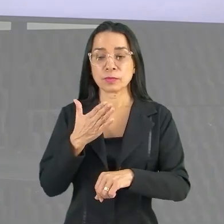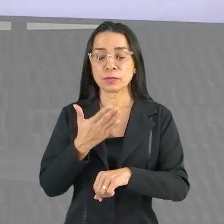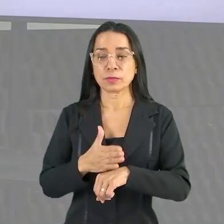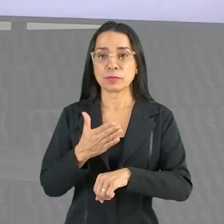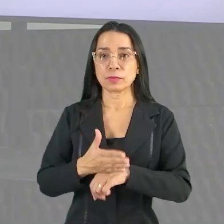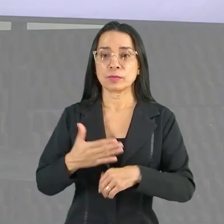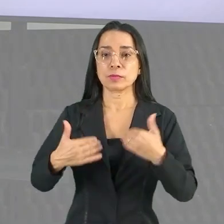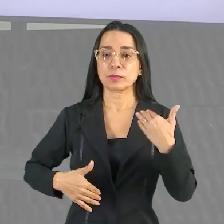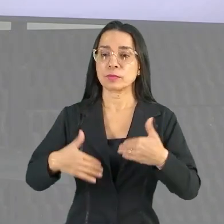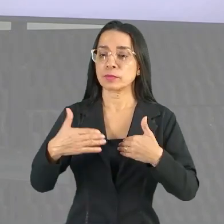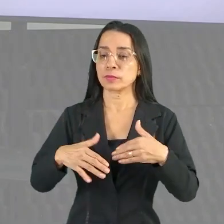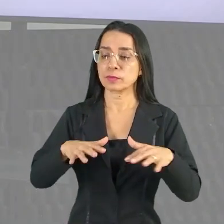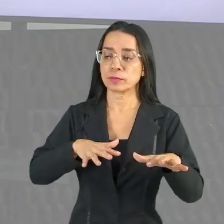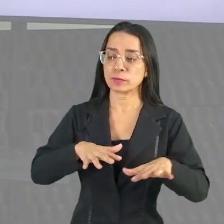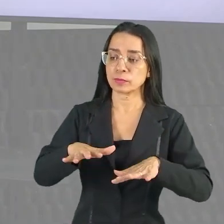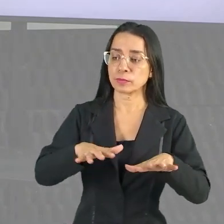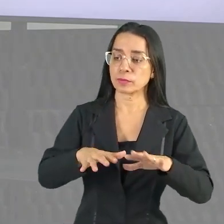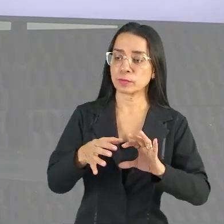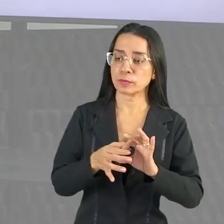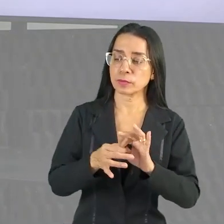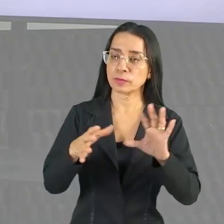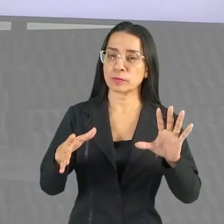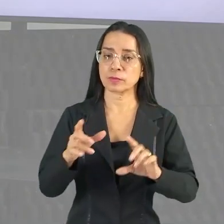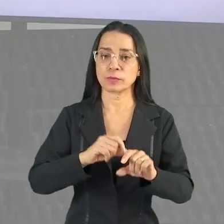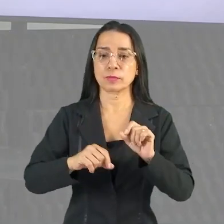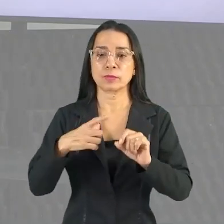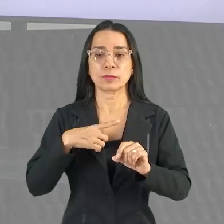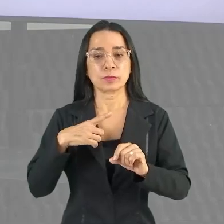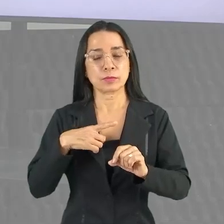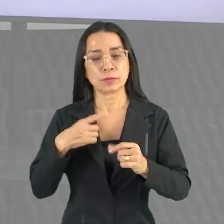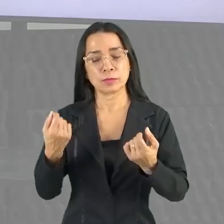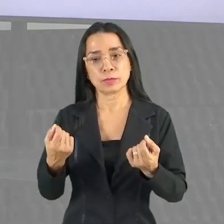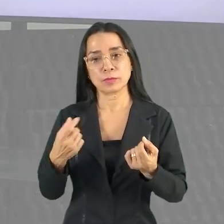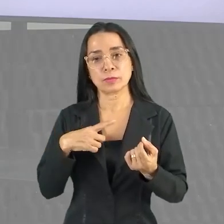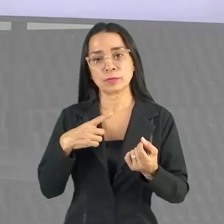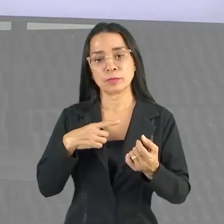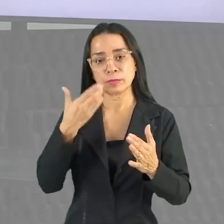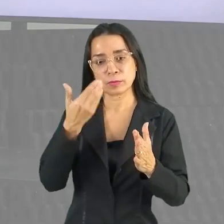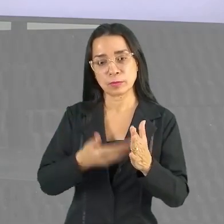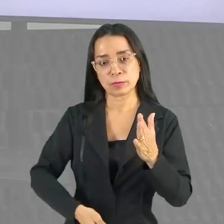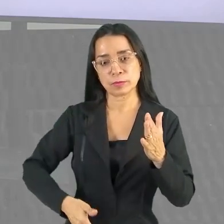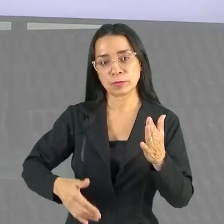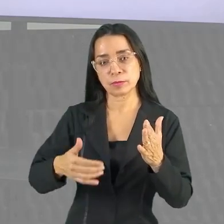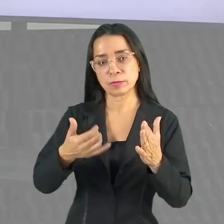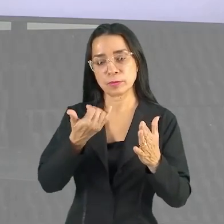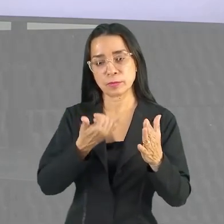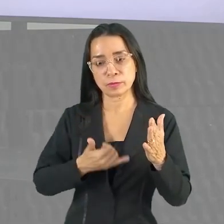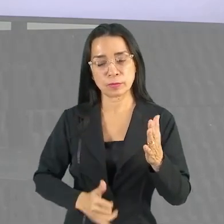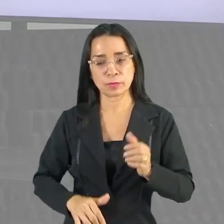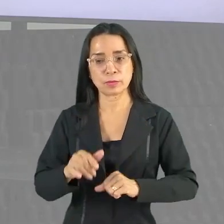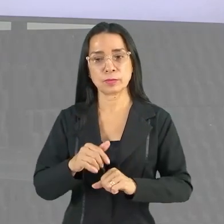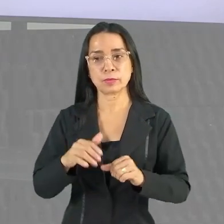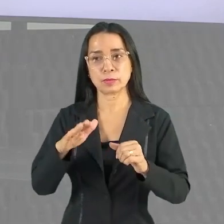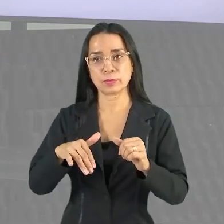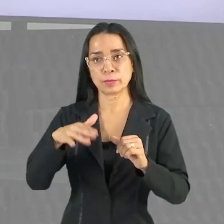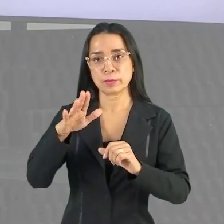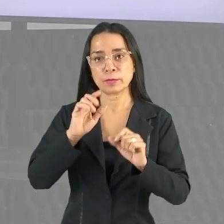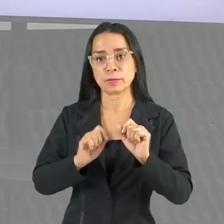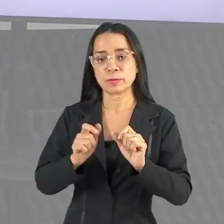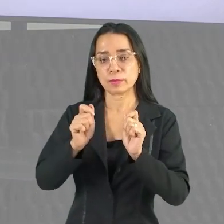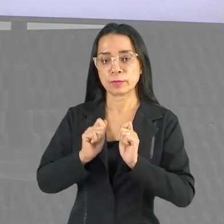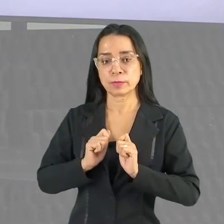São movimentos voluntários, tá? Que geram um gasto energético maior do que o estado de repouso, então aí é a atividade